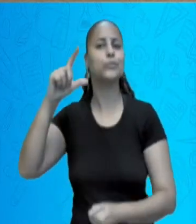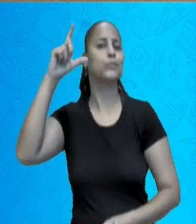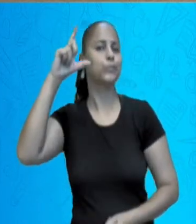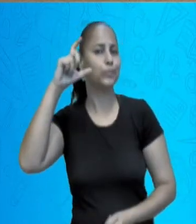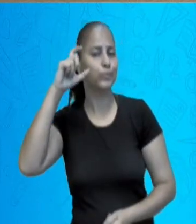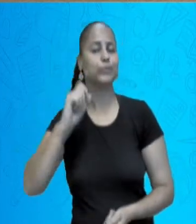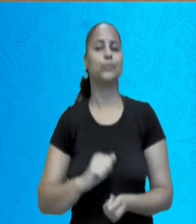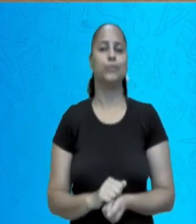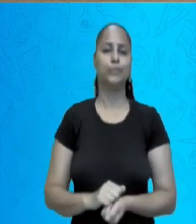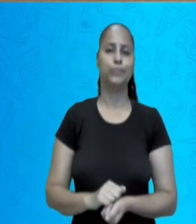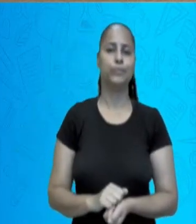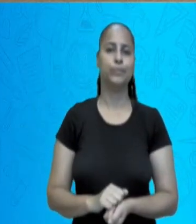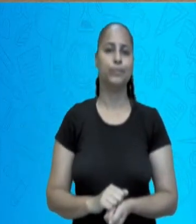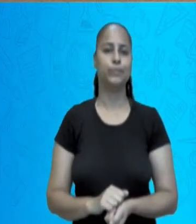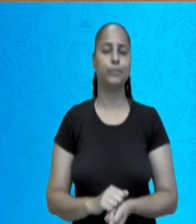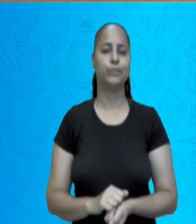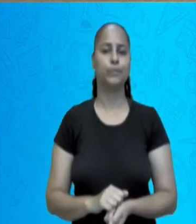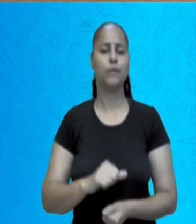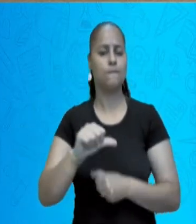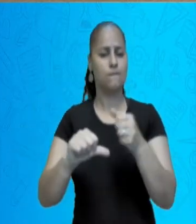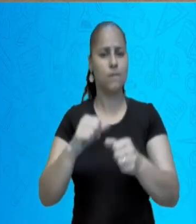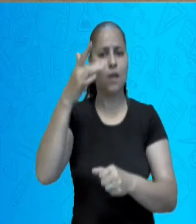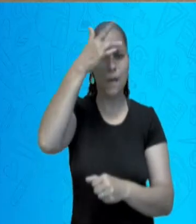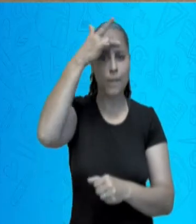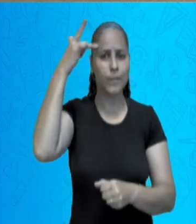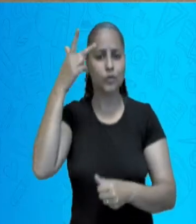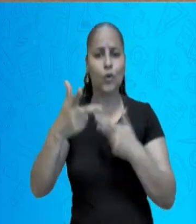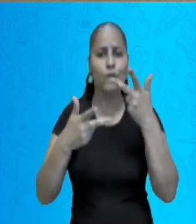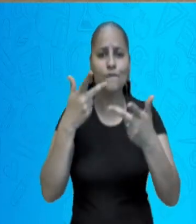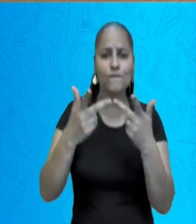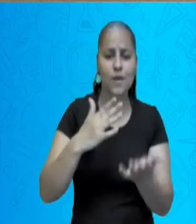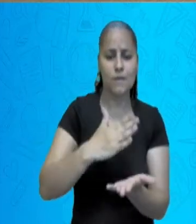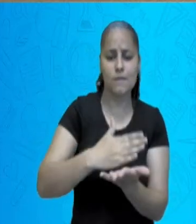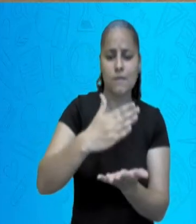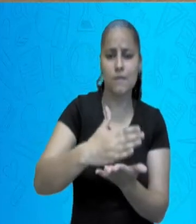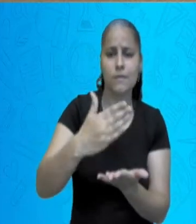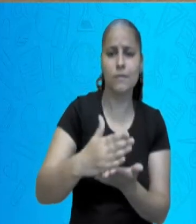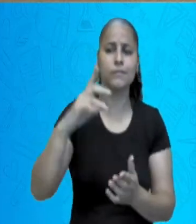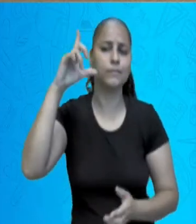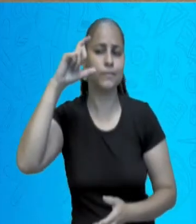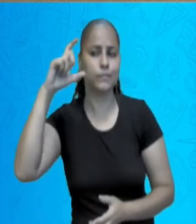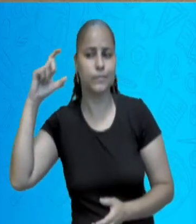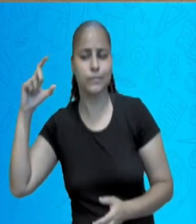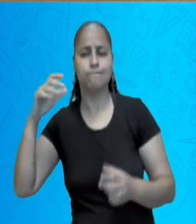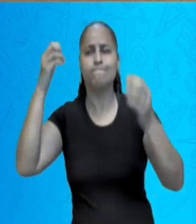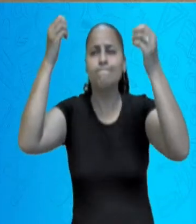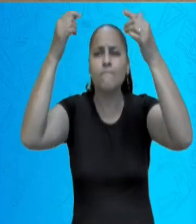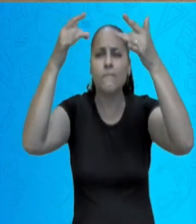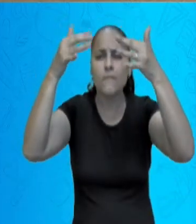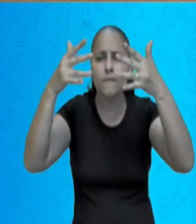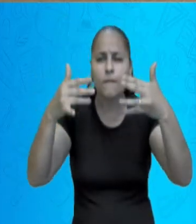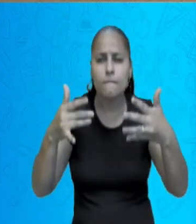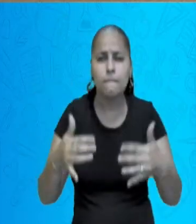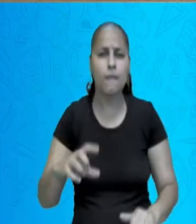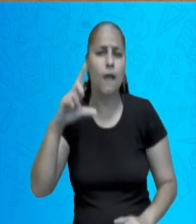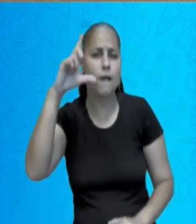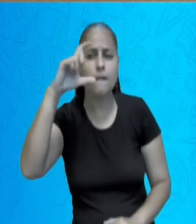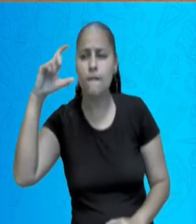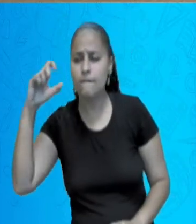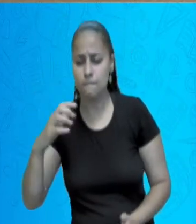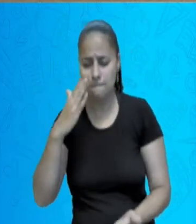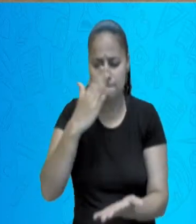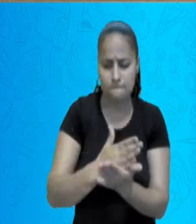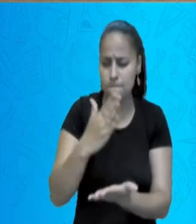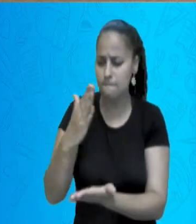inventos da nossa história. Ela conta a nossa história rica em detalhes, demonstrando aquele exato